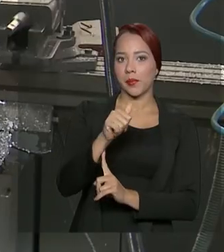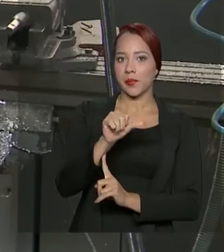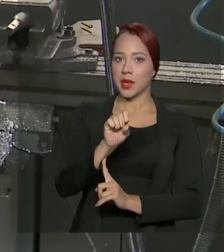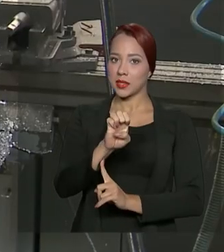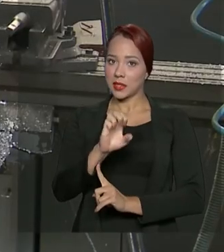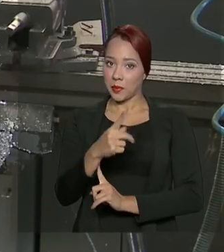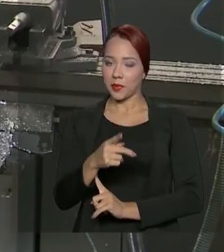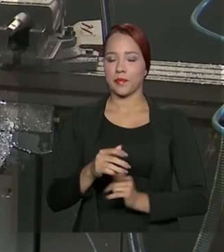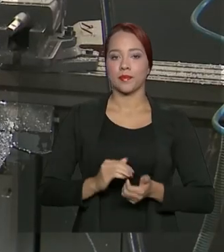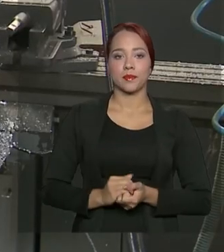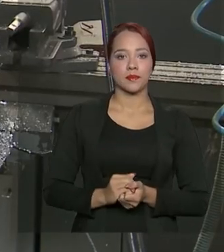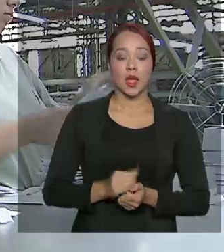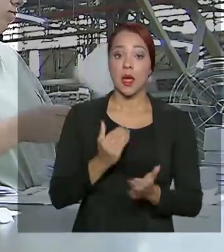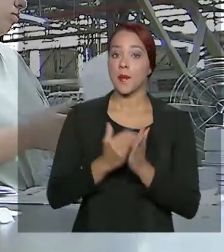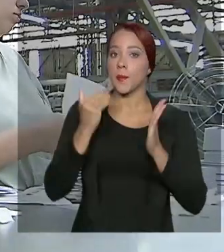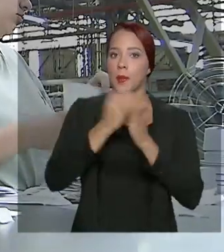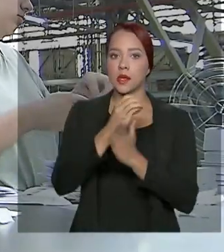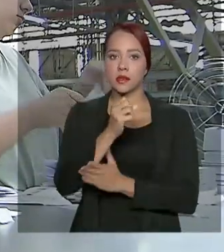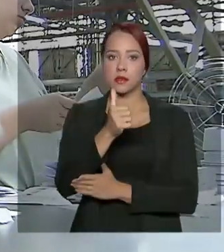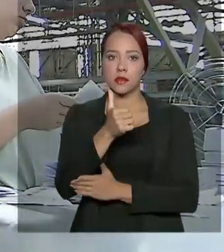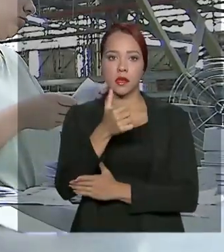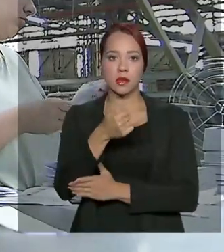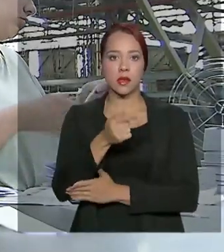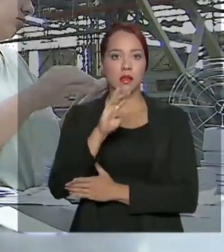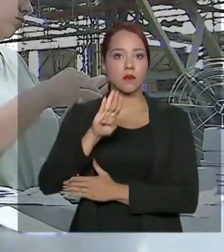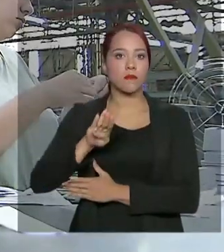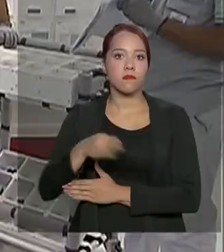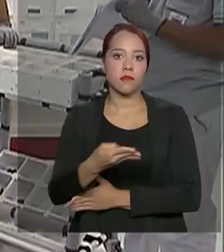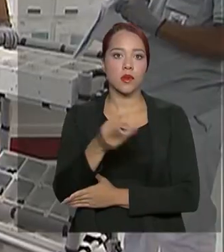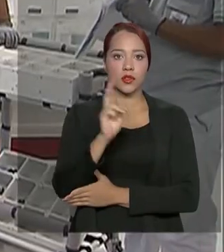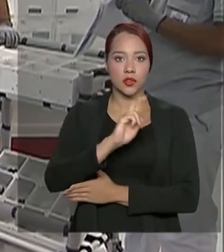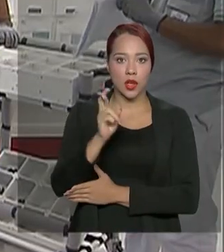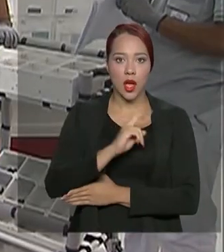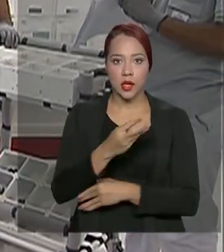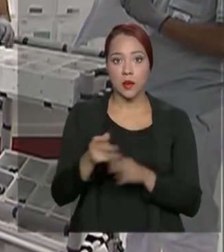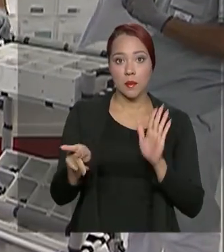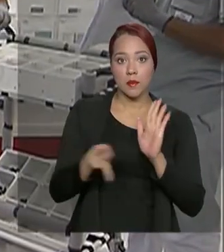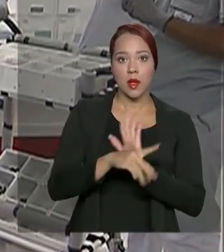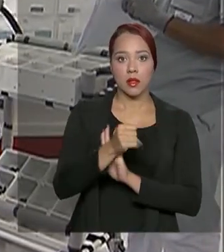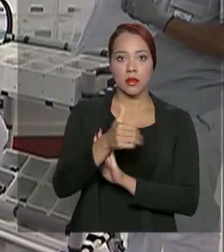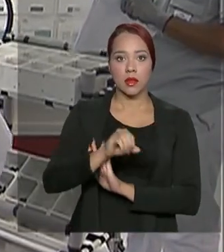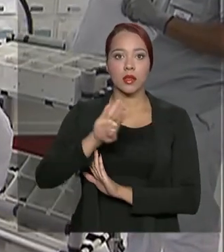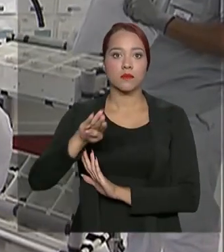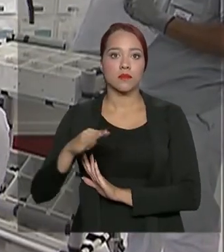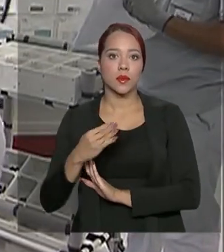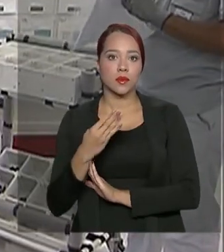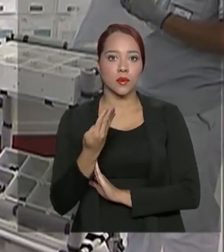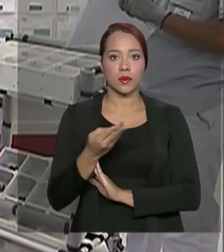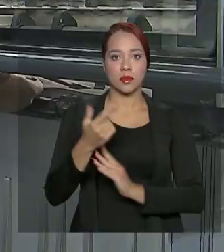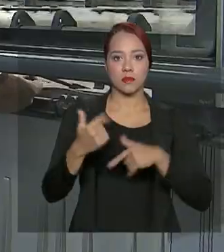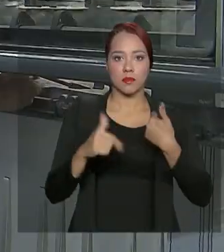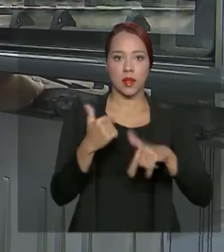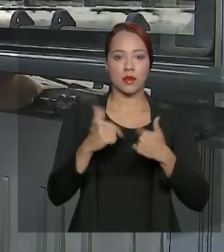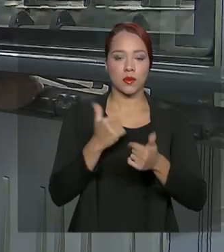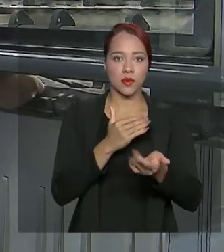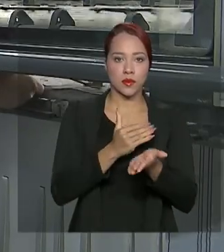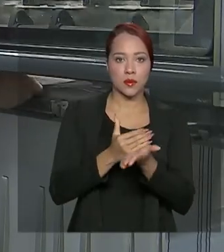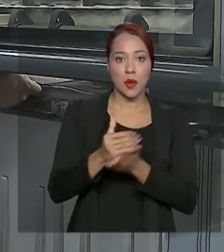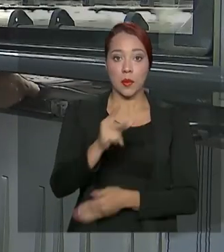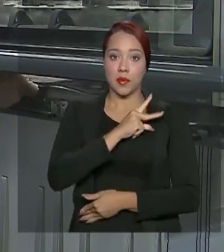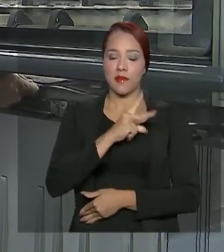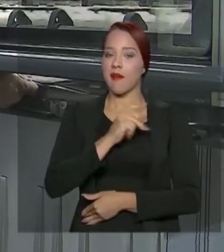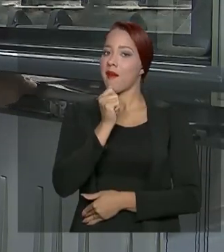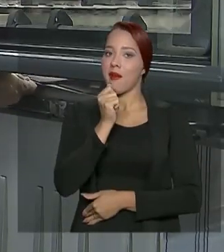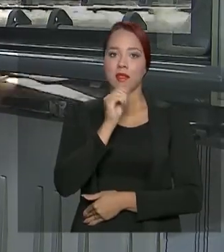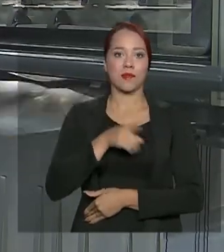São mais de 17 bilhões de reais que pertencem a 10 milhões de trabalhadores da iniciativa privada, que ainda não